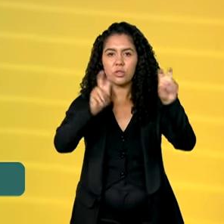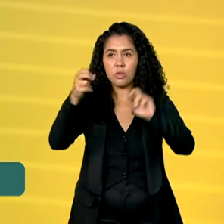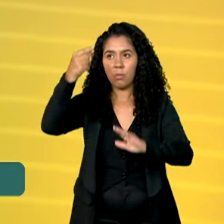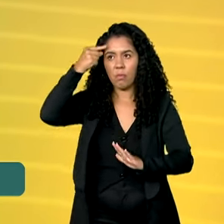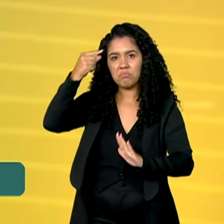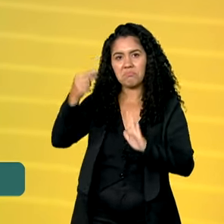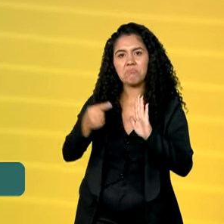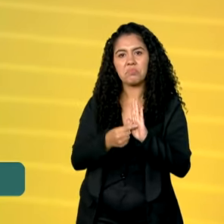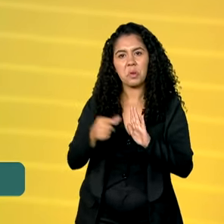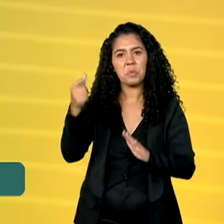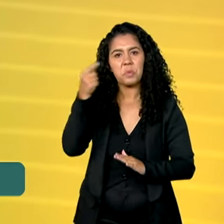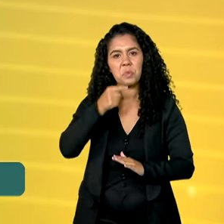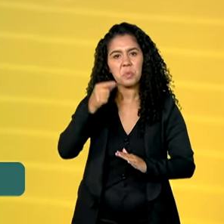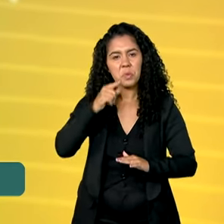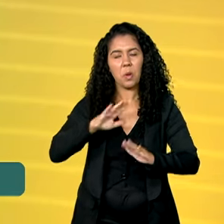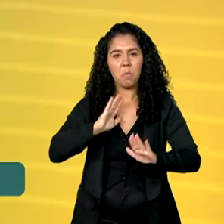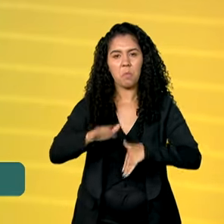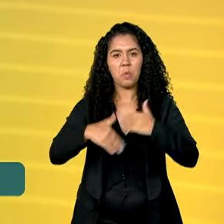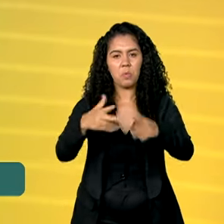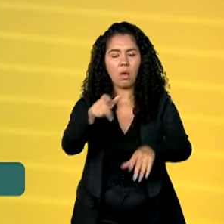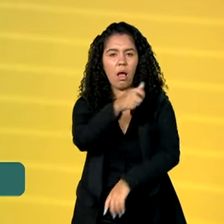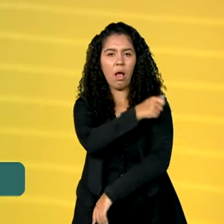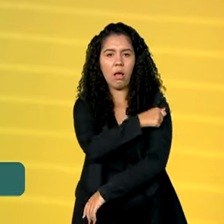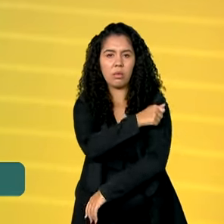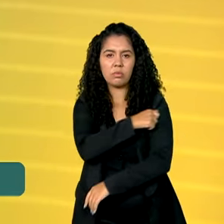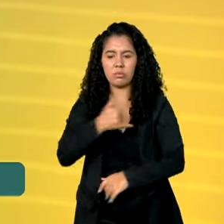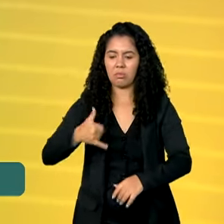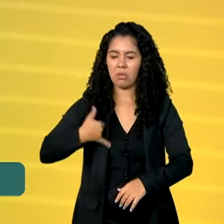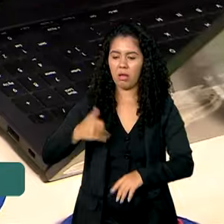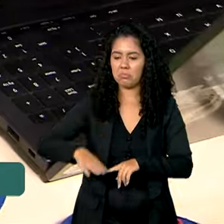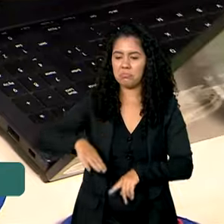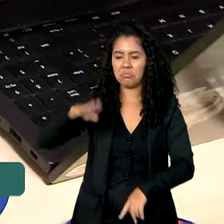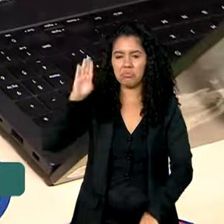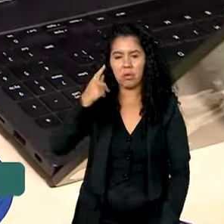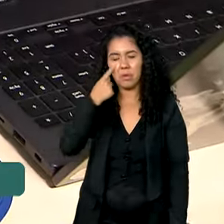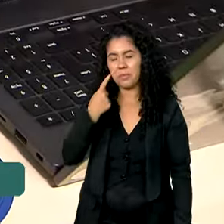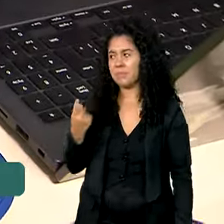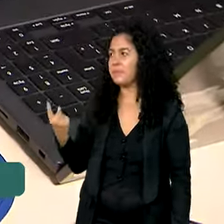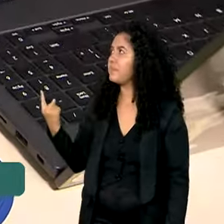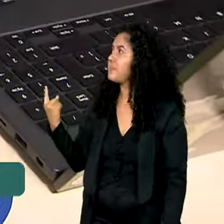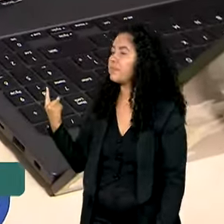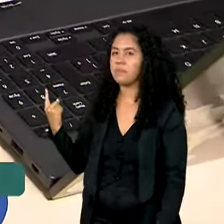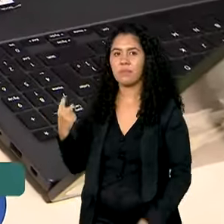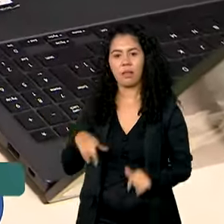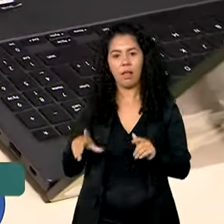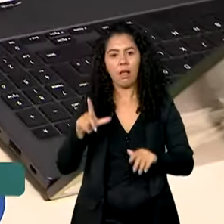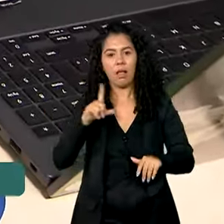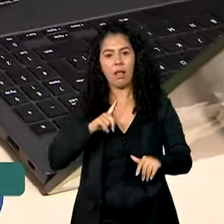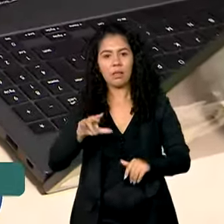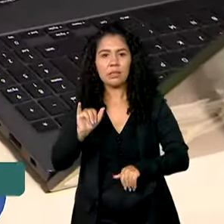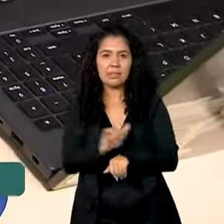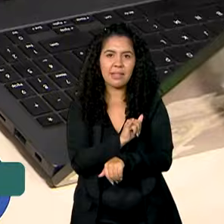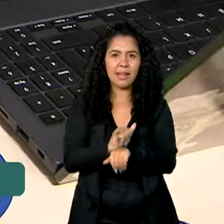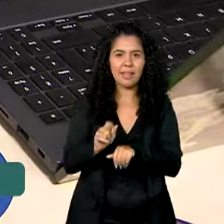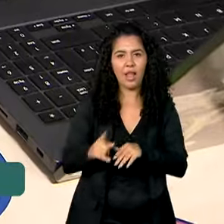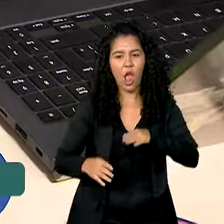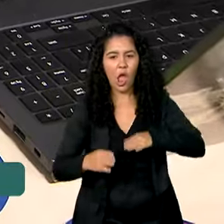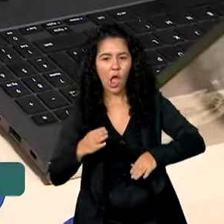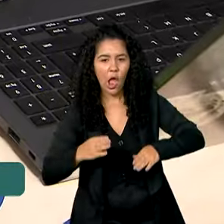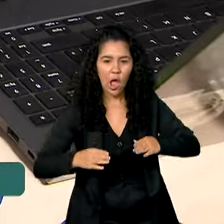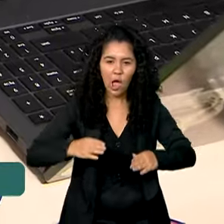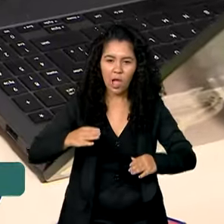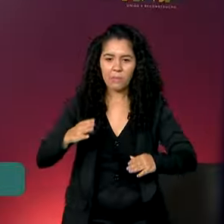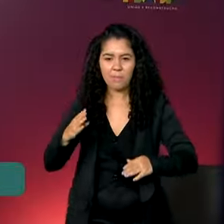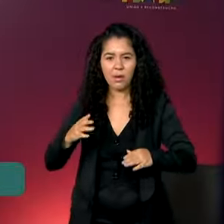ajudam no aprendizado de estudantes de todas as idades. Utilizar robôs para descomplicar o ensino